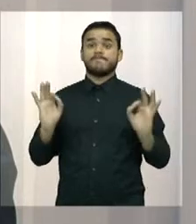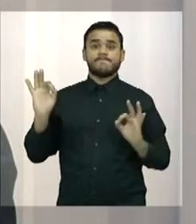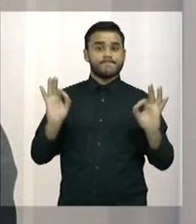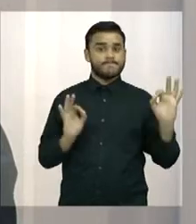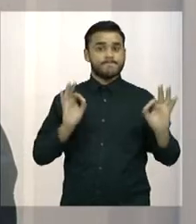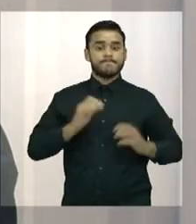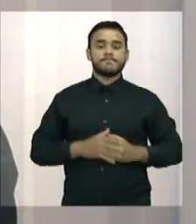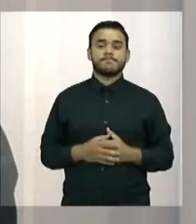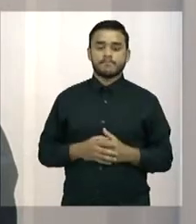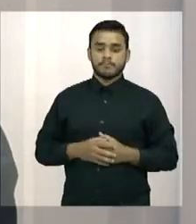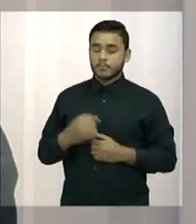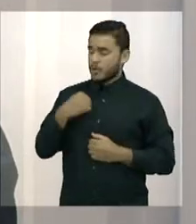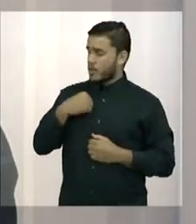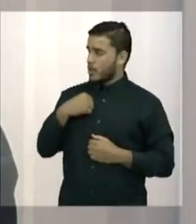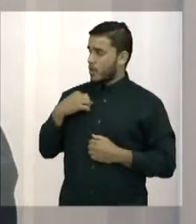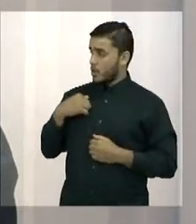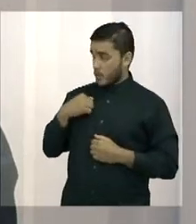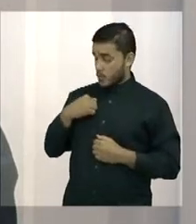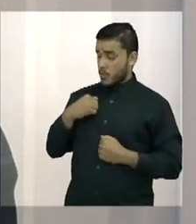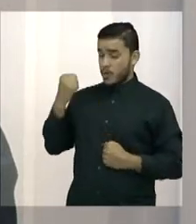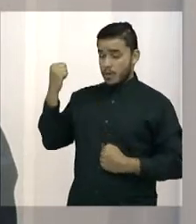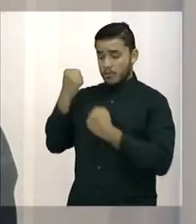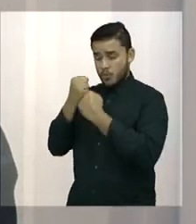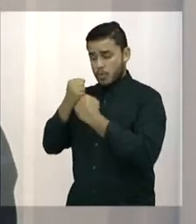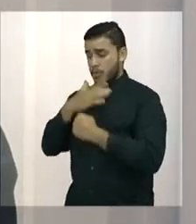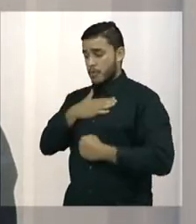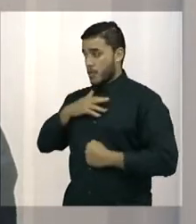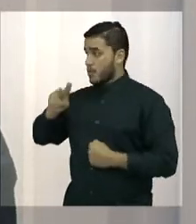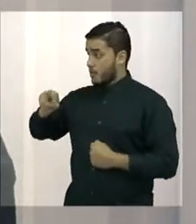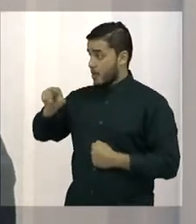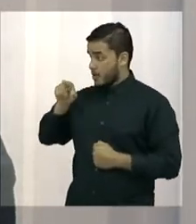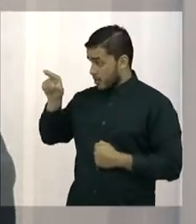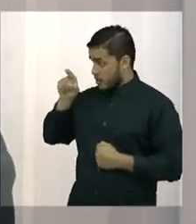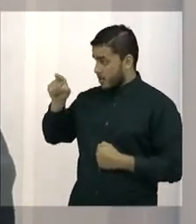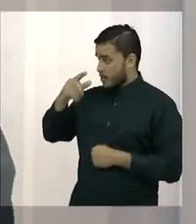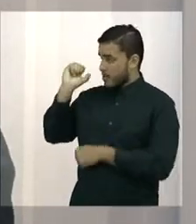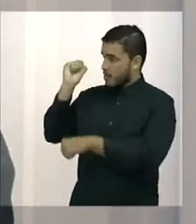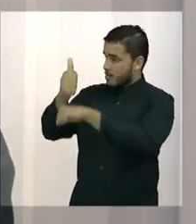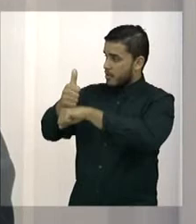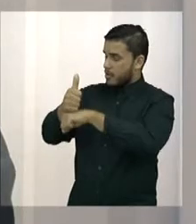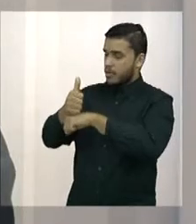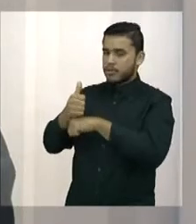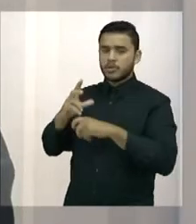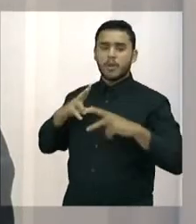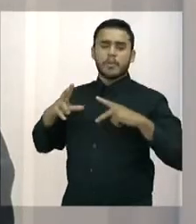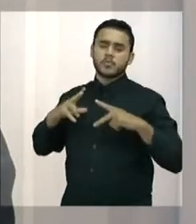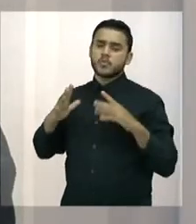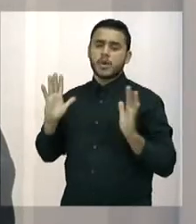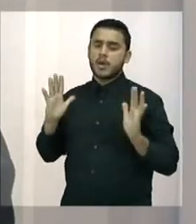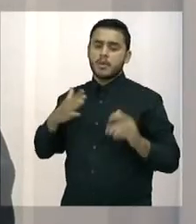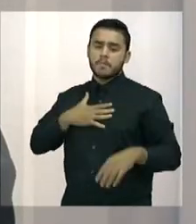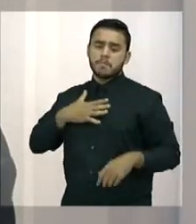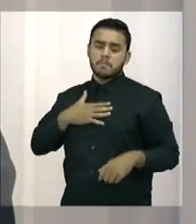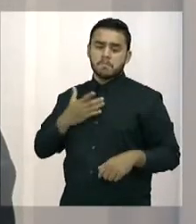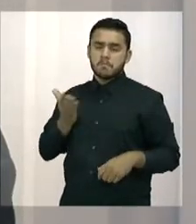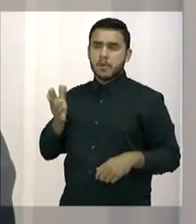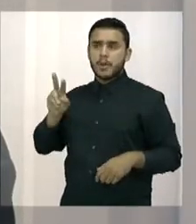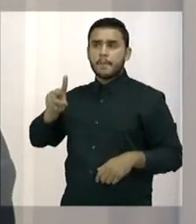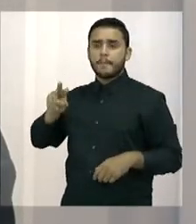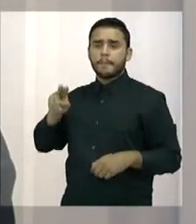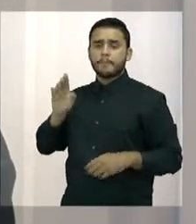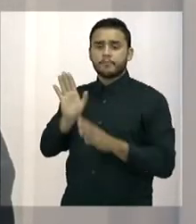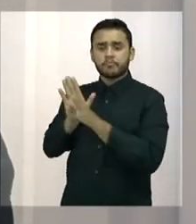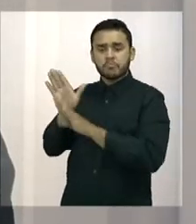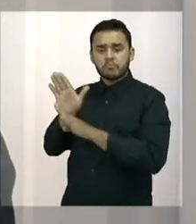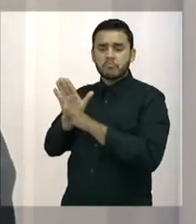mais, vamos dizer assim, mais até pessoal do que propriamente técnico. Eu auxiliava